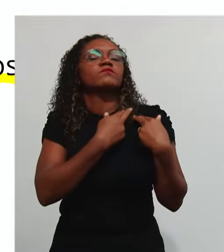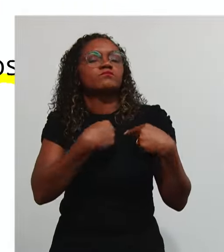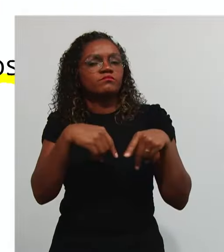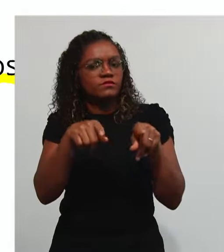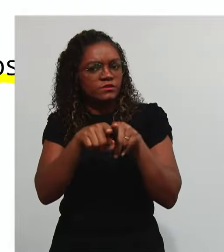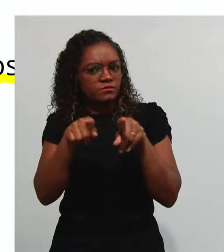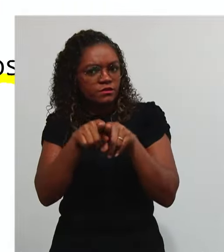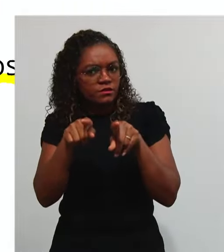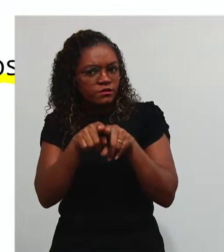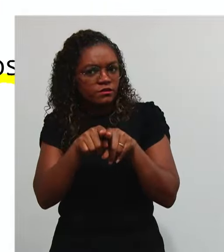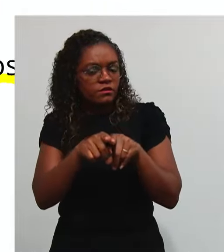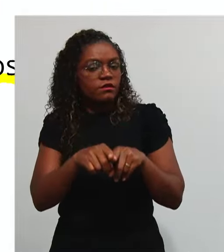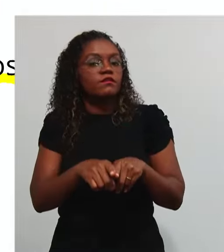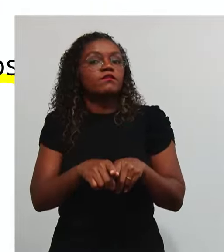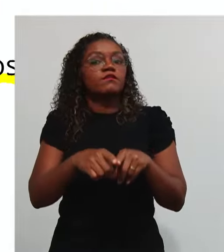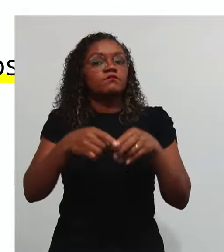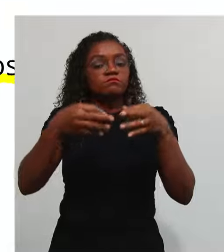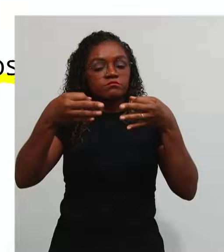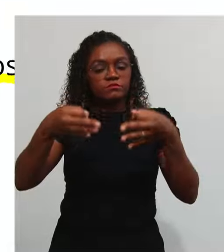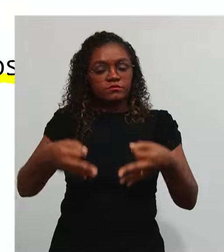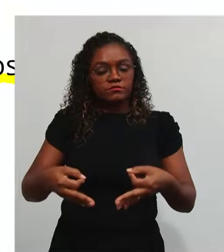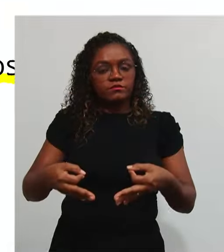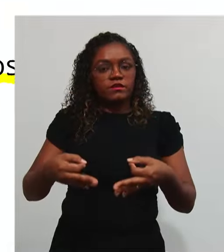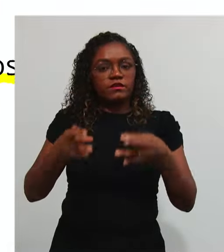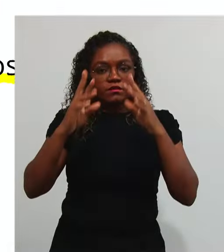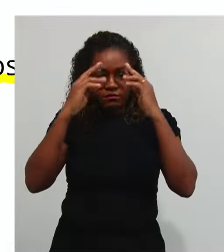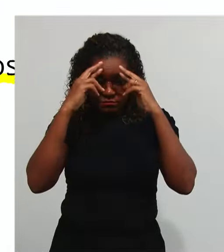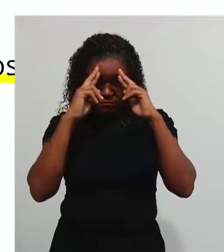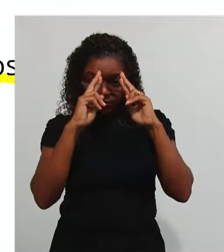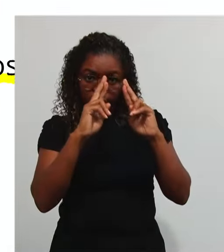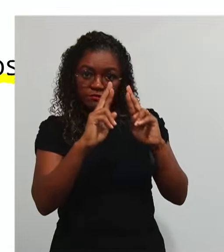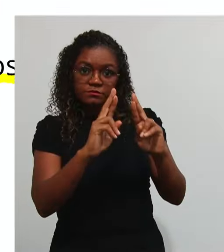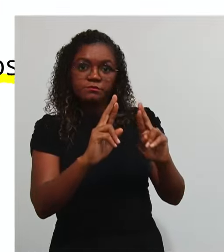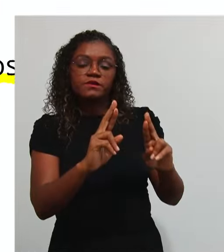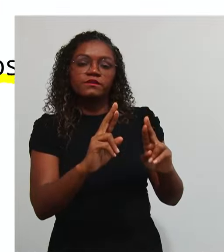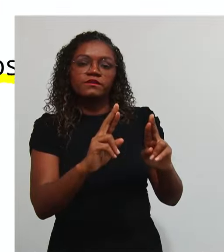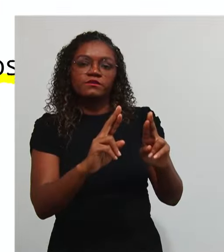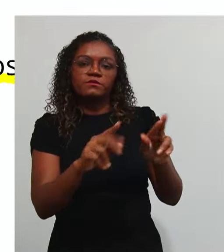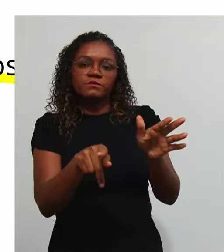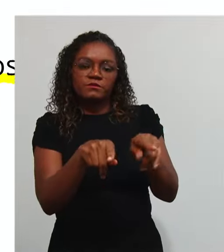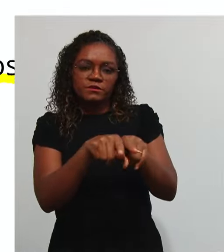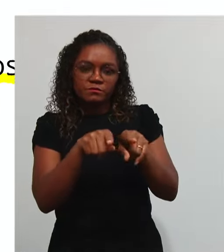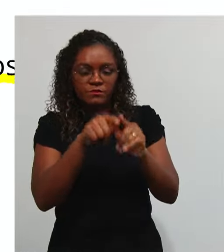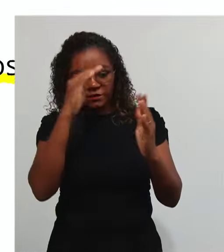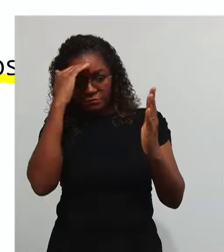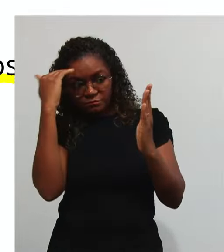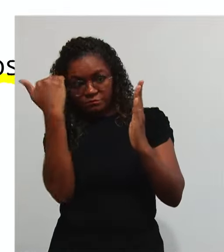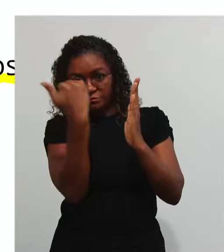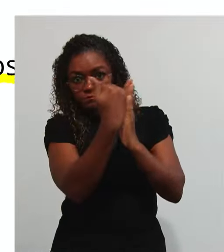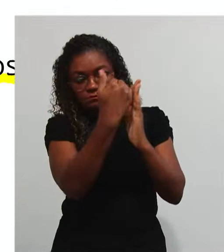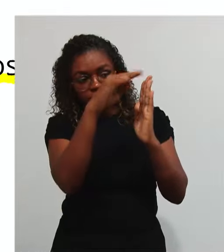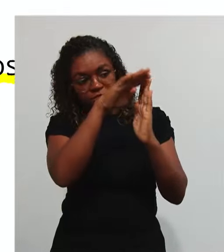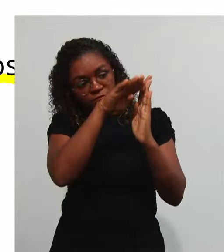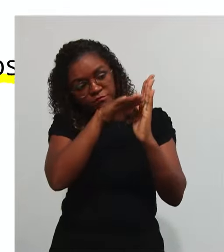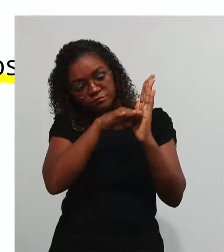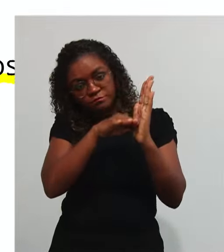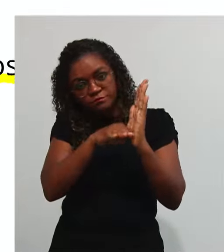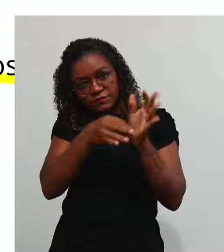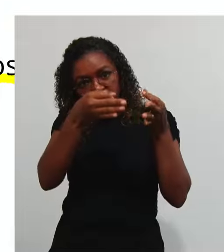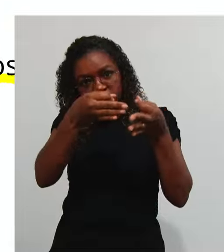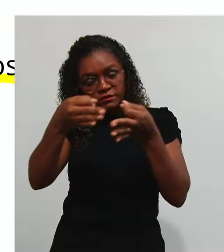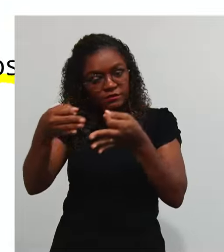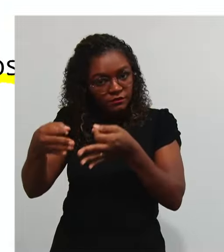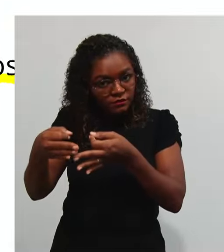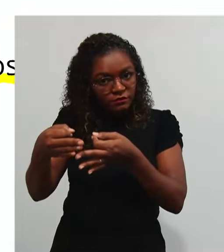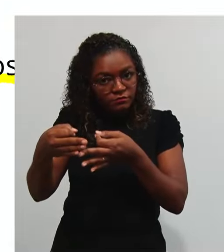respeito As normas Legais Que utilizou As práticas De gestão Eficiente Eficazes